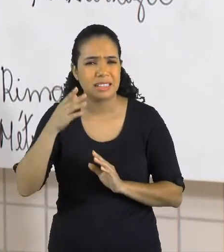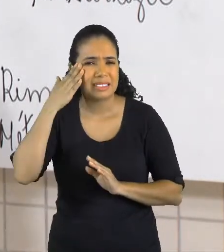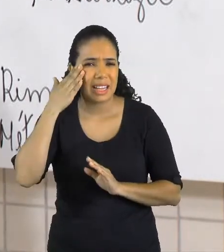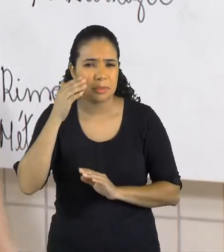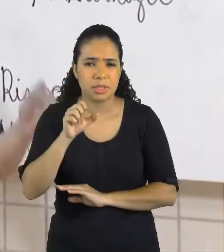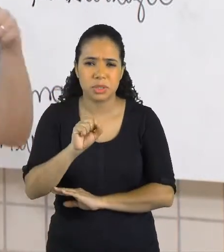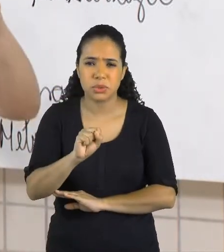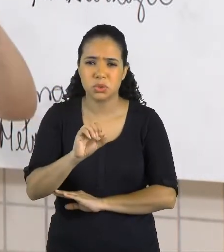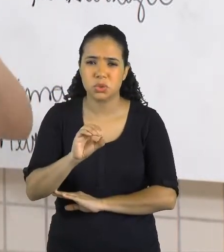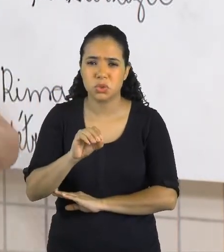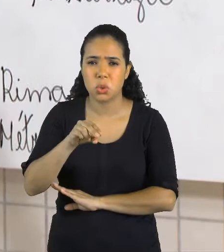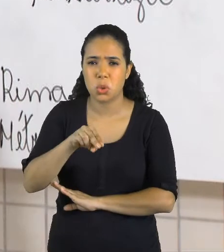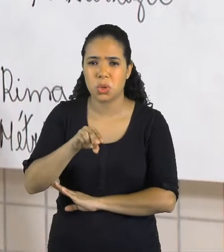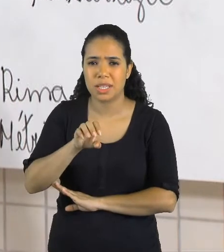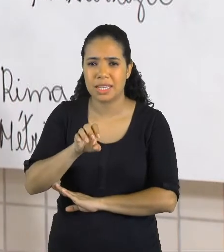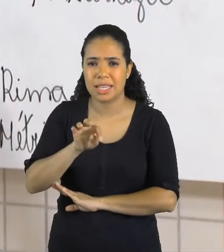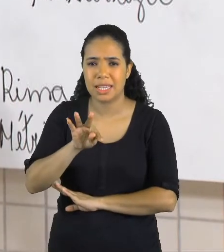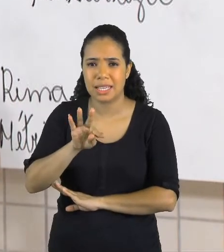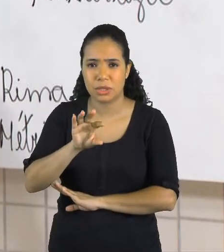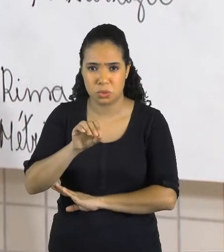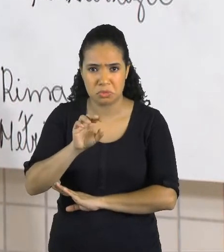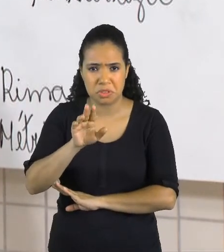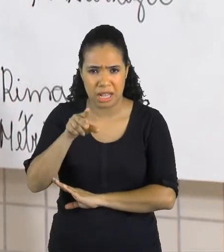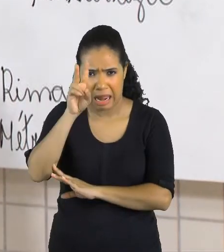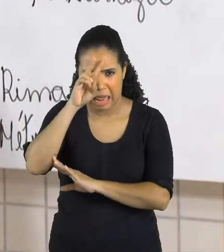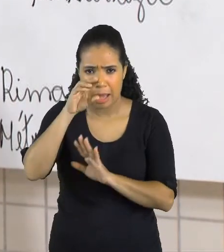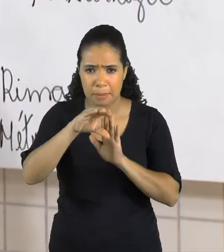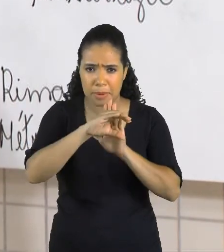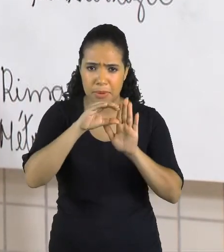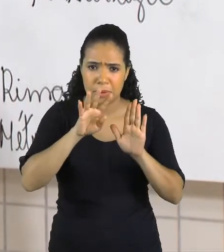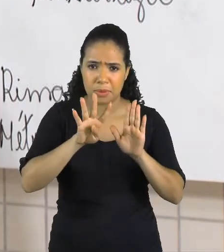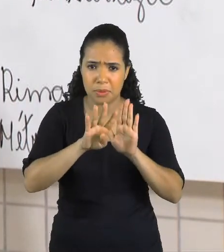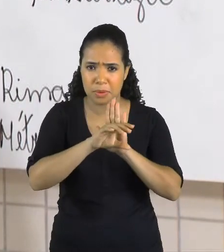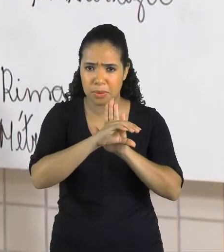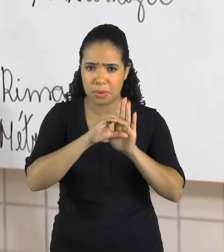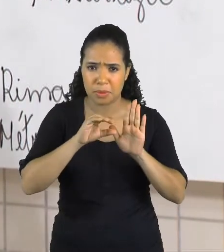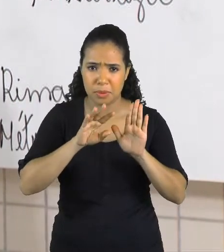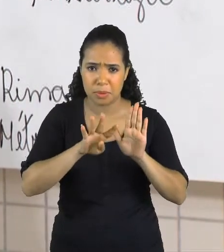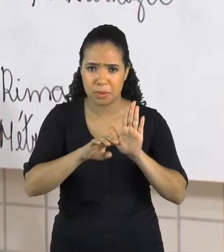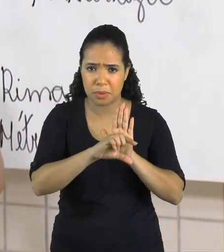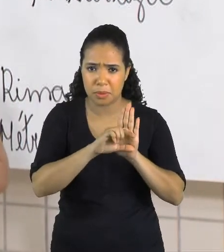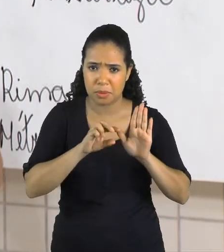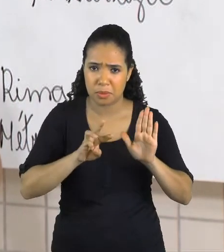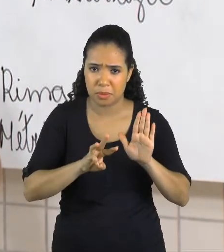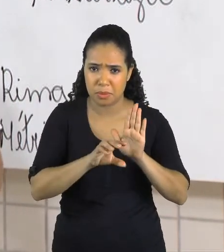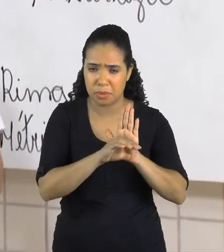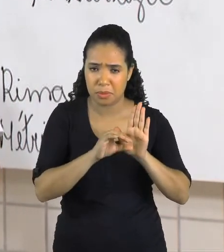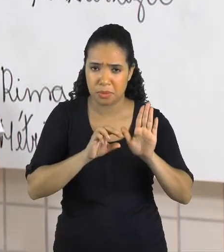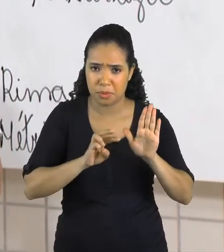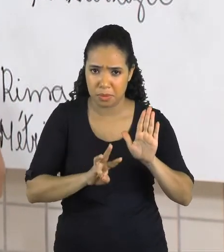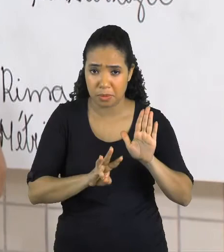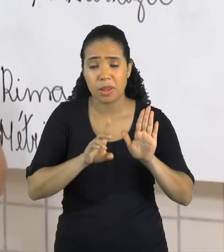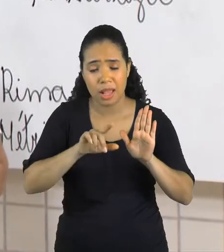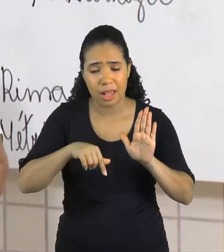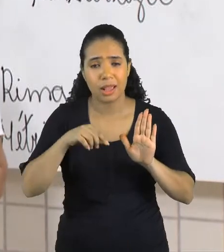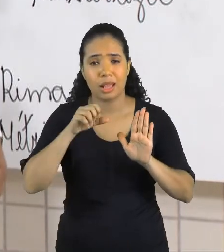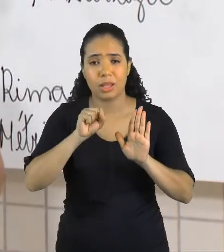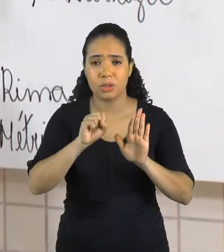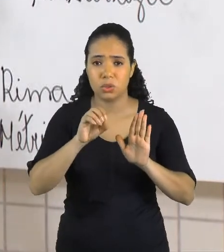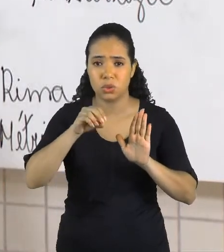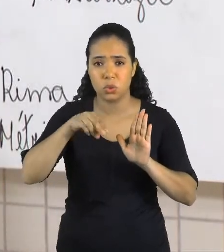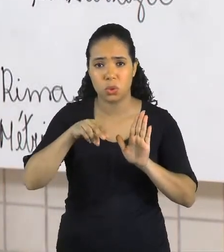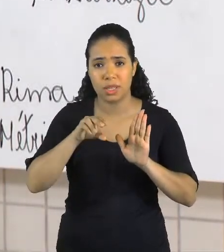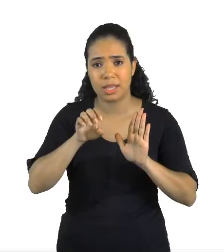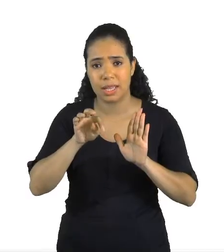soneto? Nós lemos um soneto. O brinquedo de criança é um soneto. O do Mário Quintana que a gente leu. O